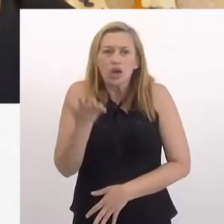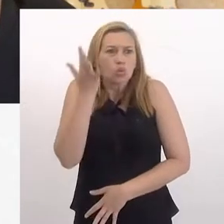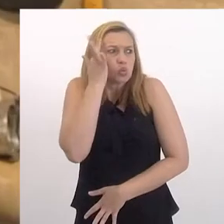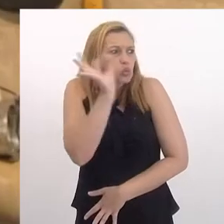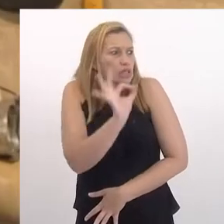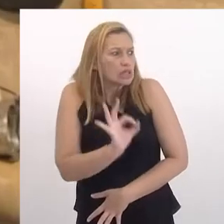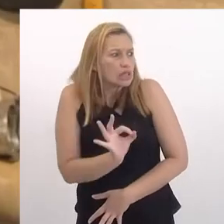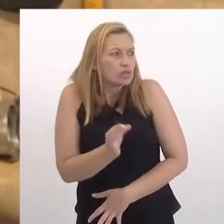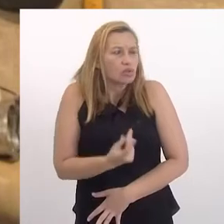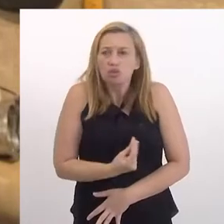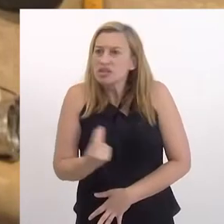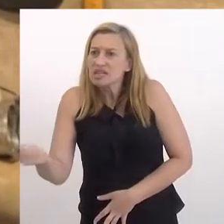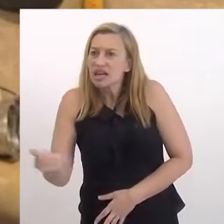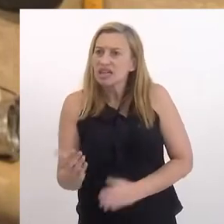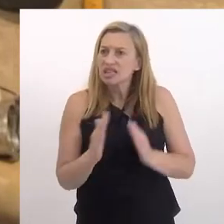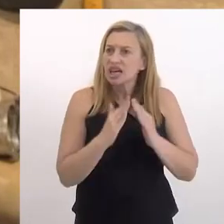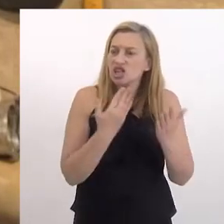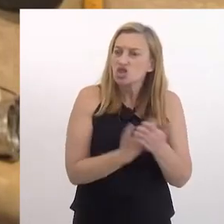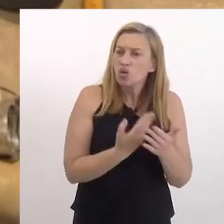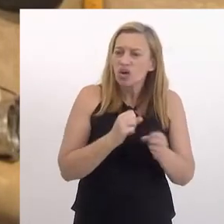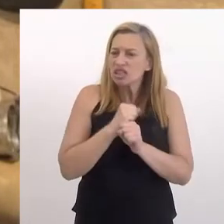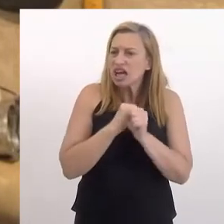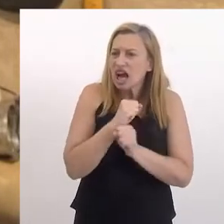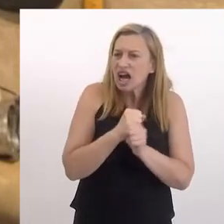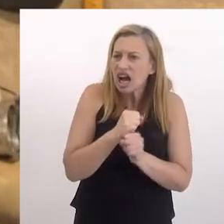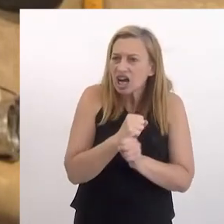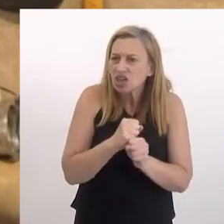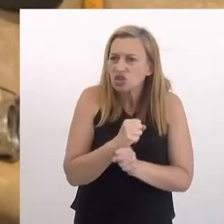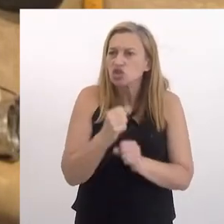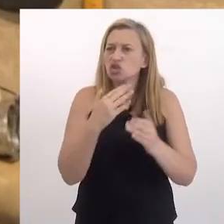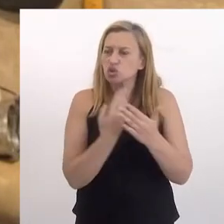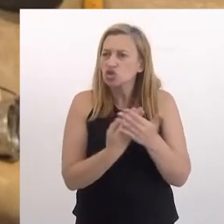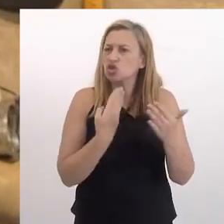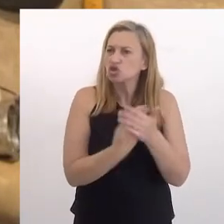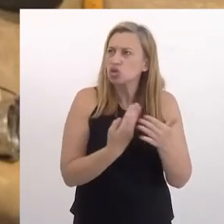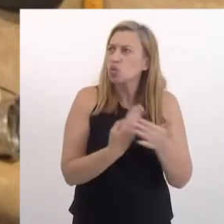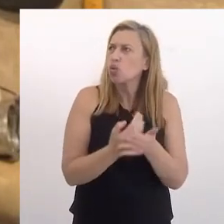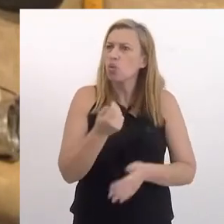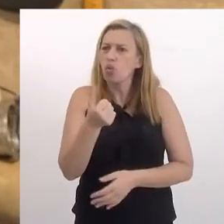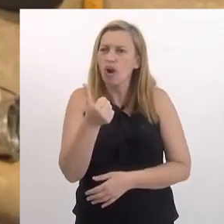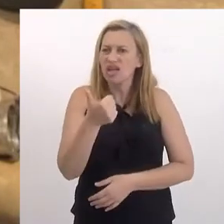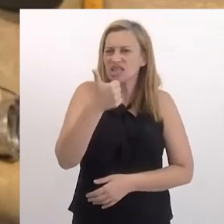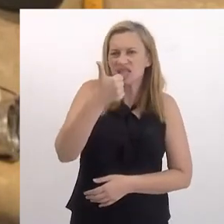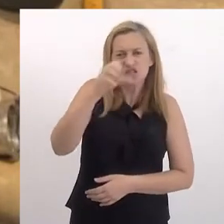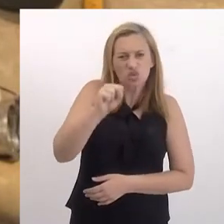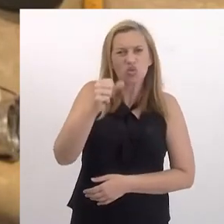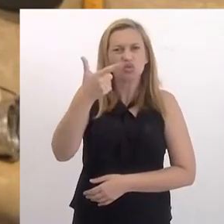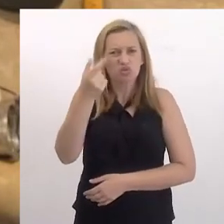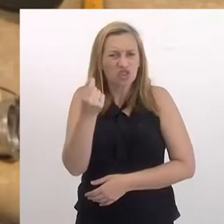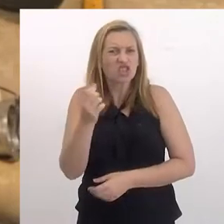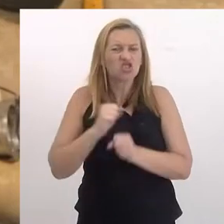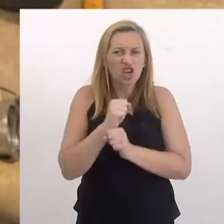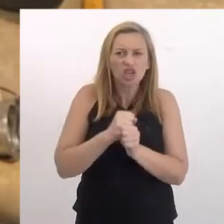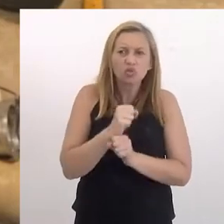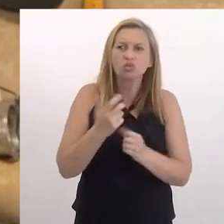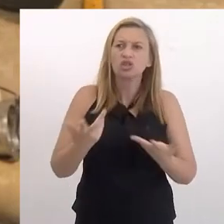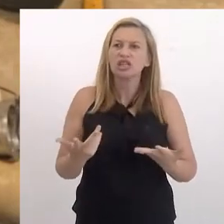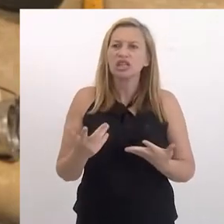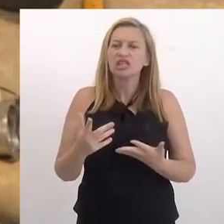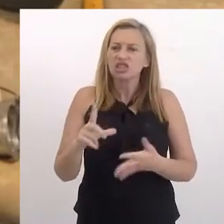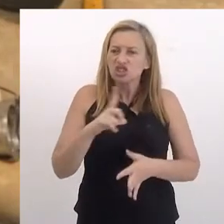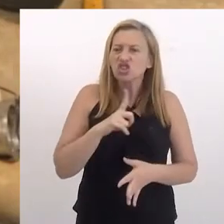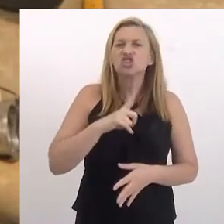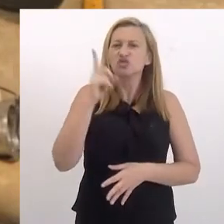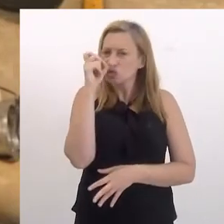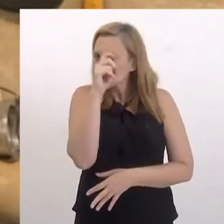não entendi, quando eu saí da escola, depois de muitos anos estudando, a gente estuda quase 18, 20 anos, a